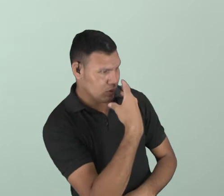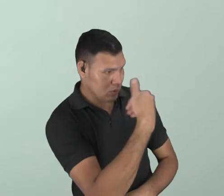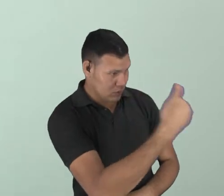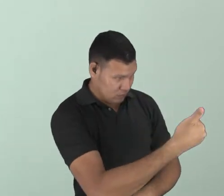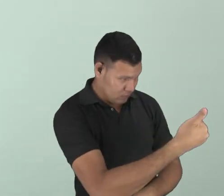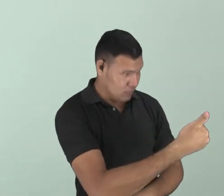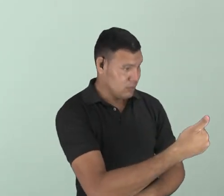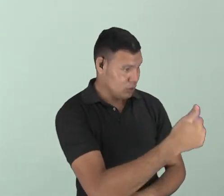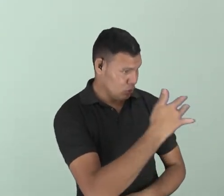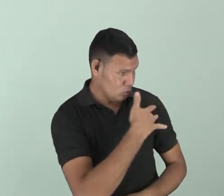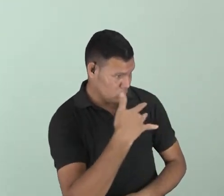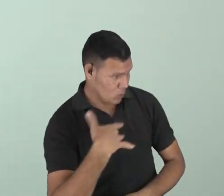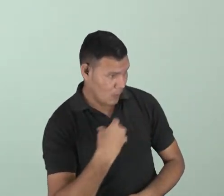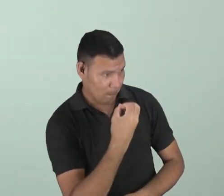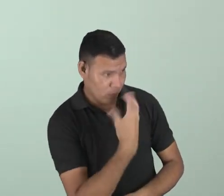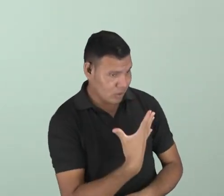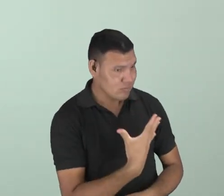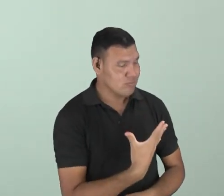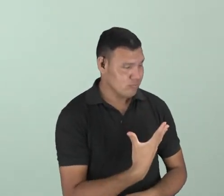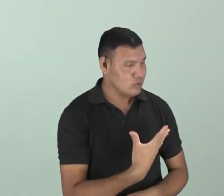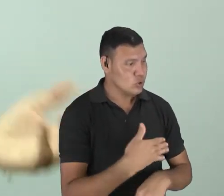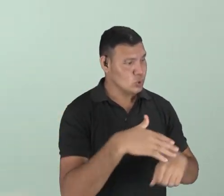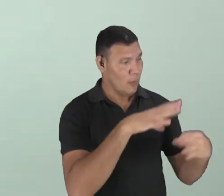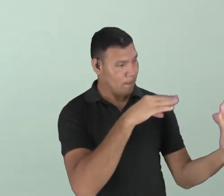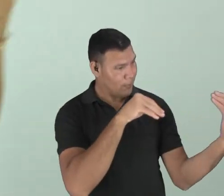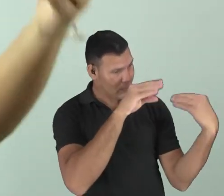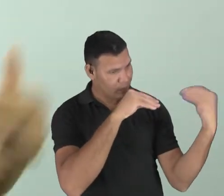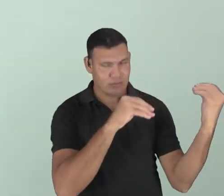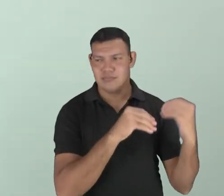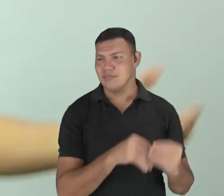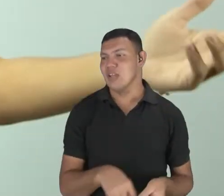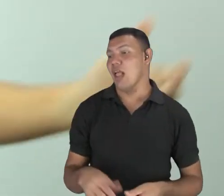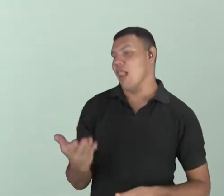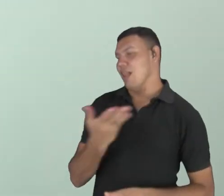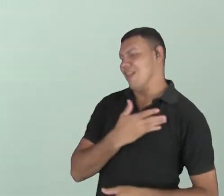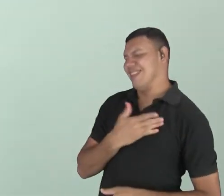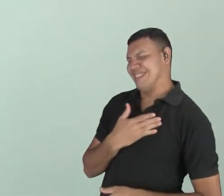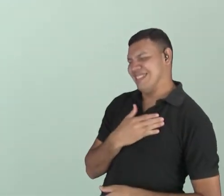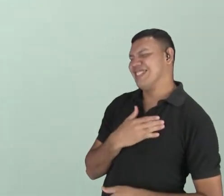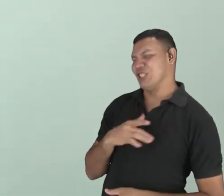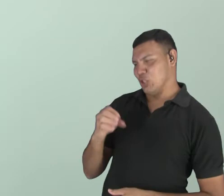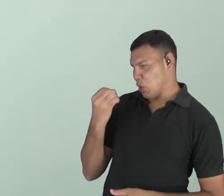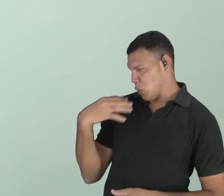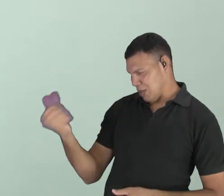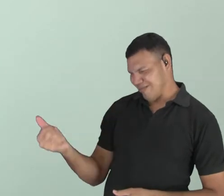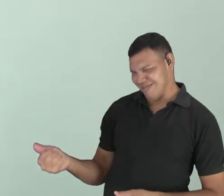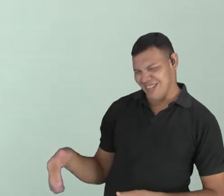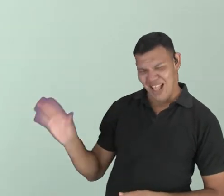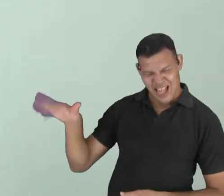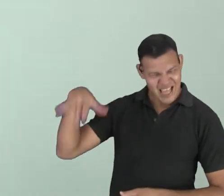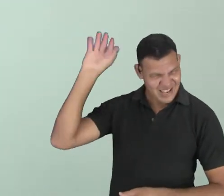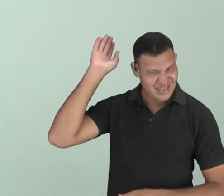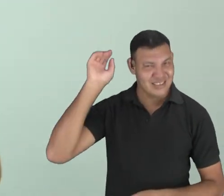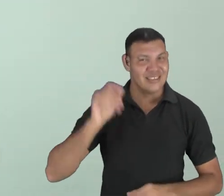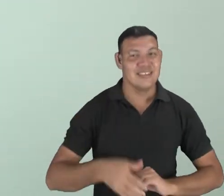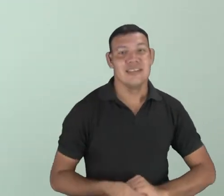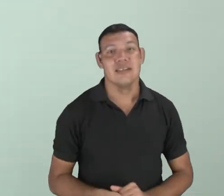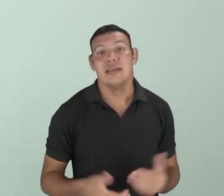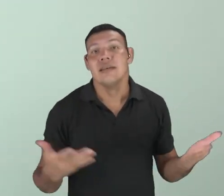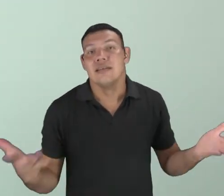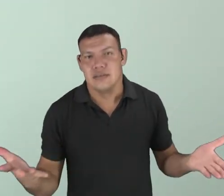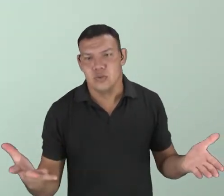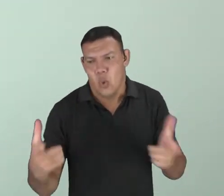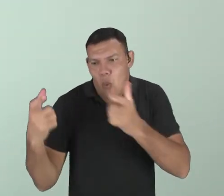Como é que o senhor está? Ah, eu gostaria de falar com o senhor, que o senhor sabe não. E aí, mano? Tudo bem? E por aí vai. Então, é a questão da